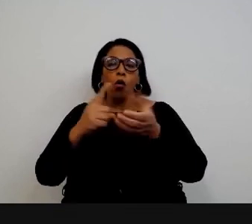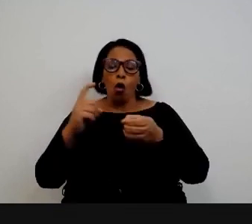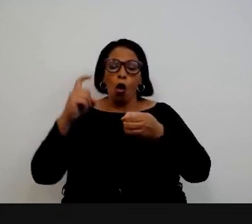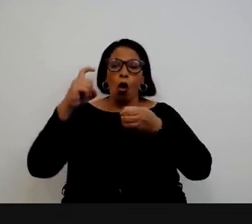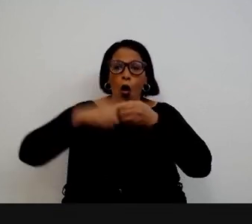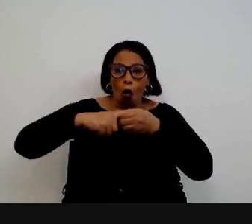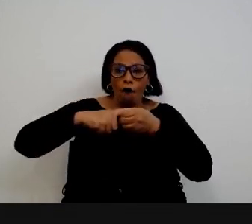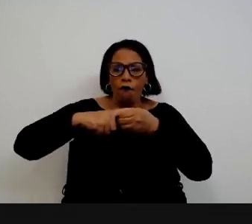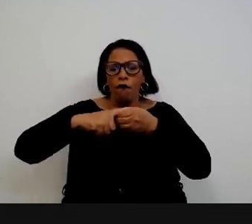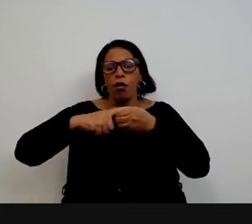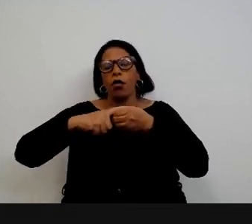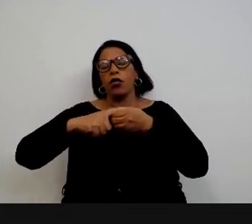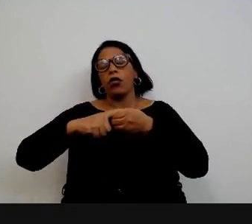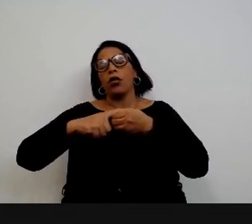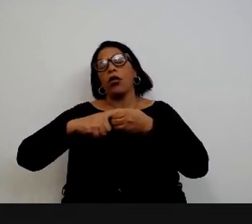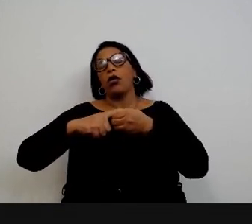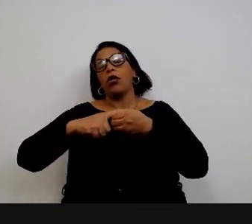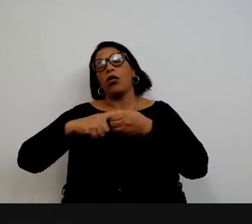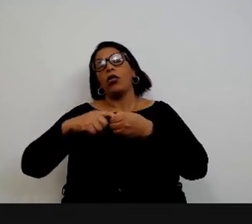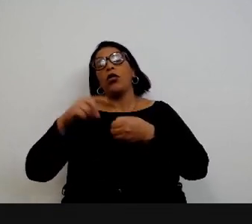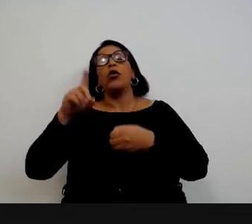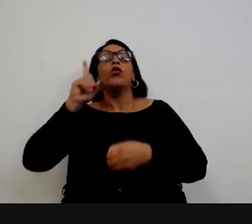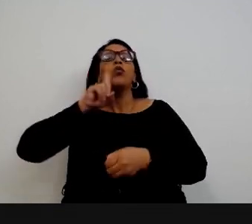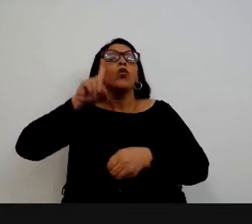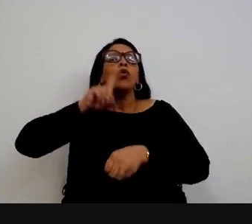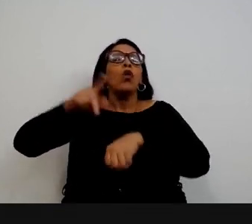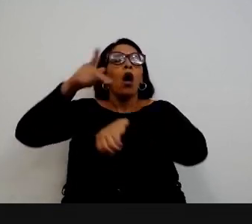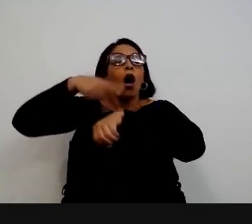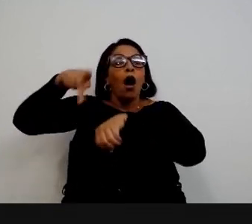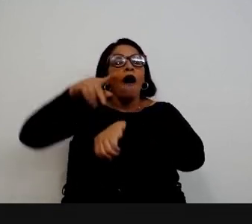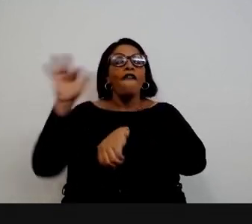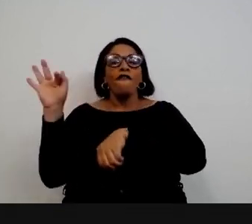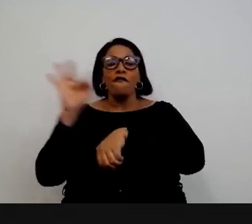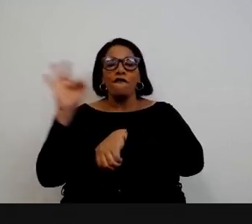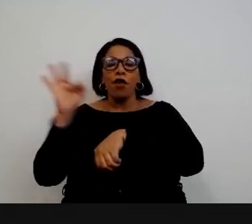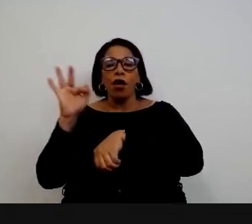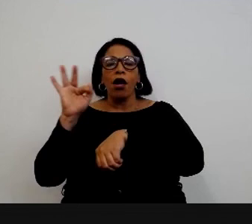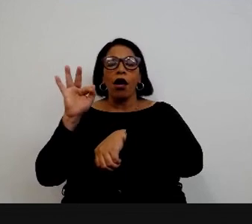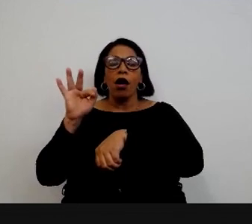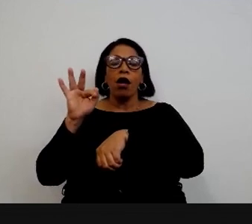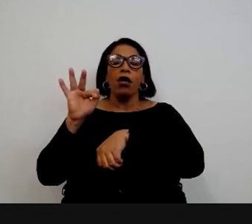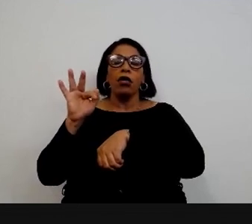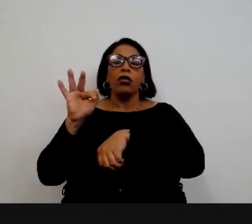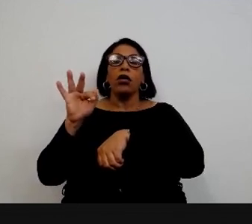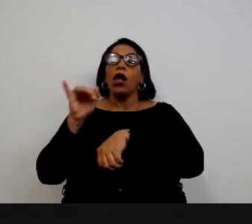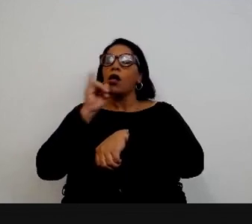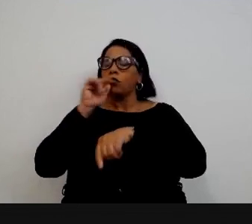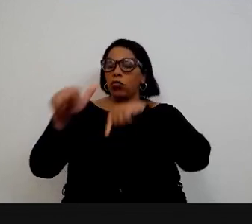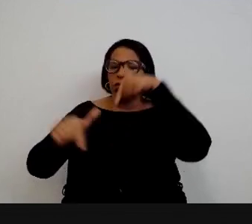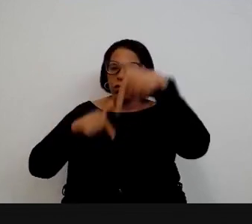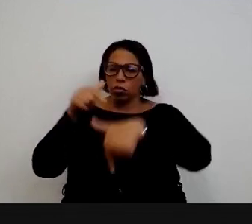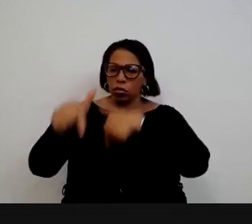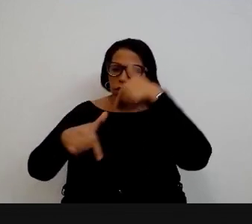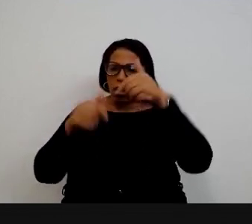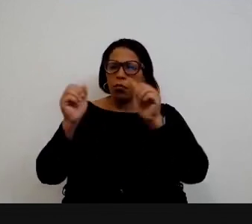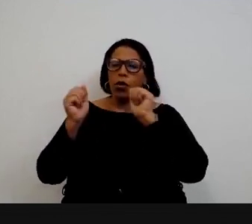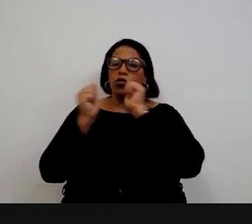primeiro universidade de Harvard que é extremamente custosa mas a gente consegue fazer para uma fatia pequena do serviço